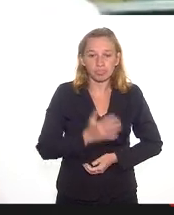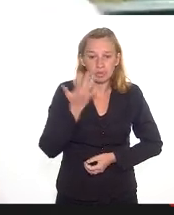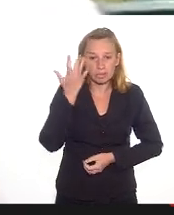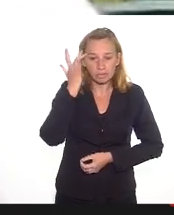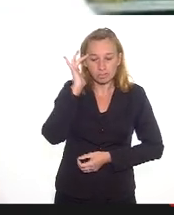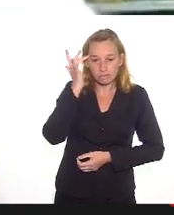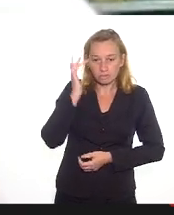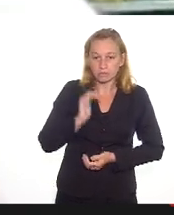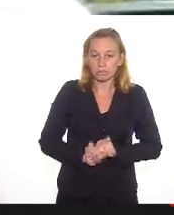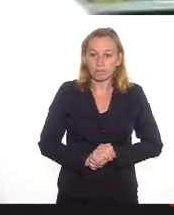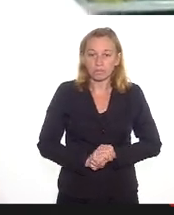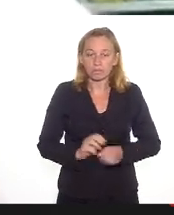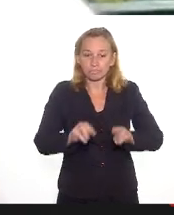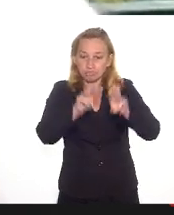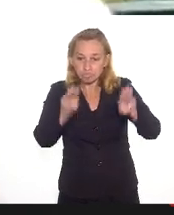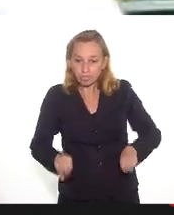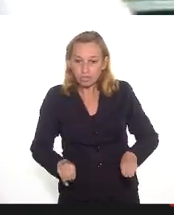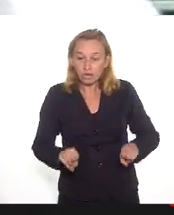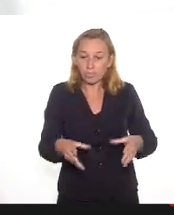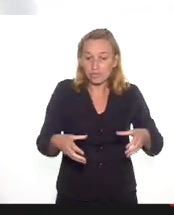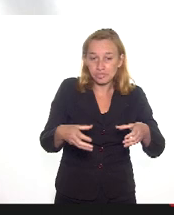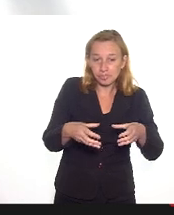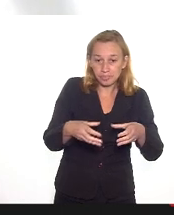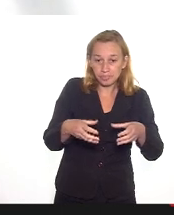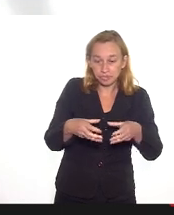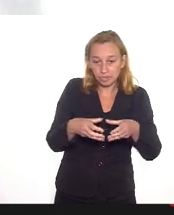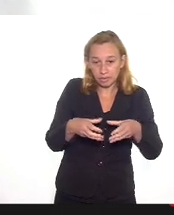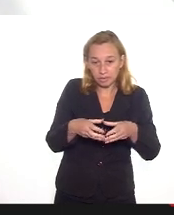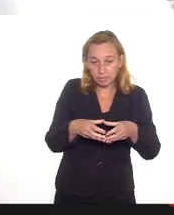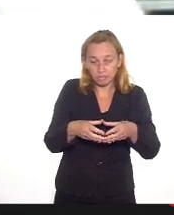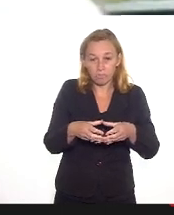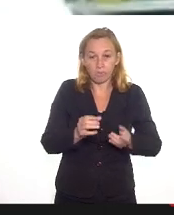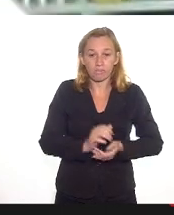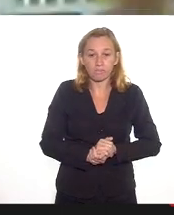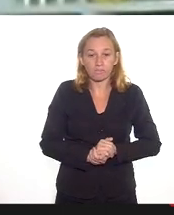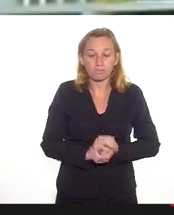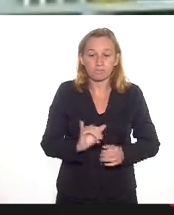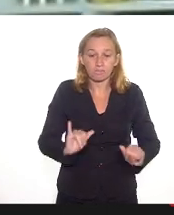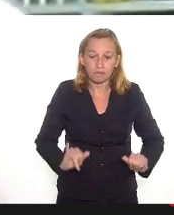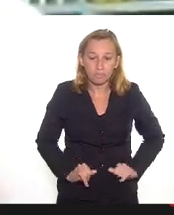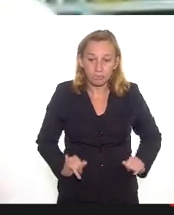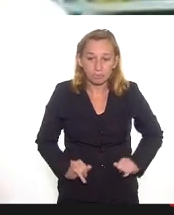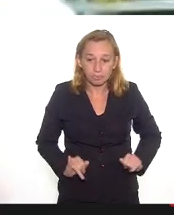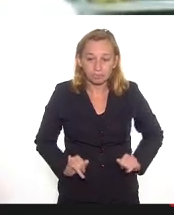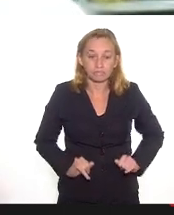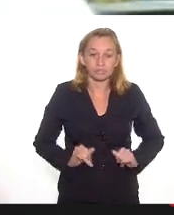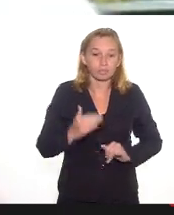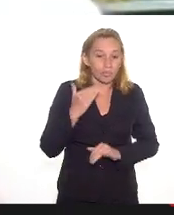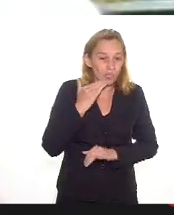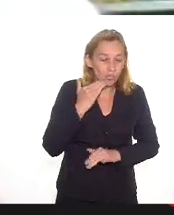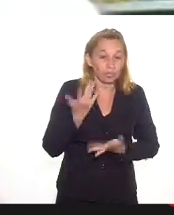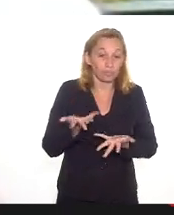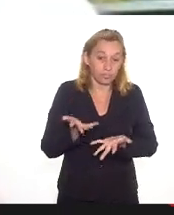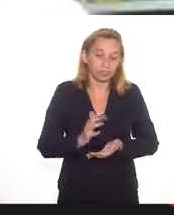os museus comunitários sofrem de precarização de funcionamento,